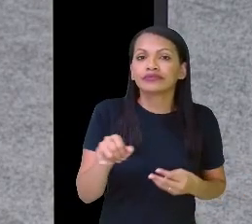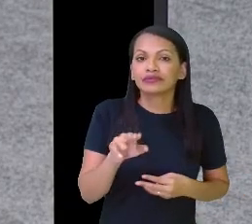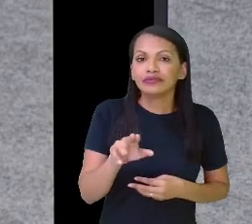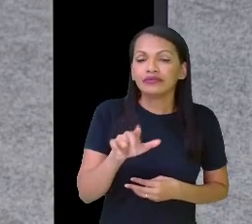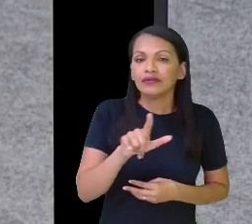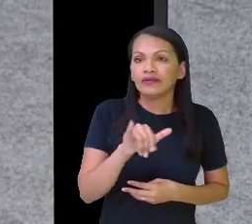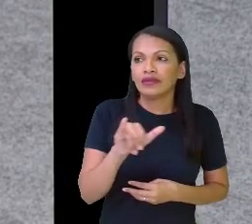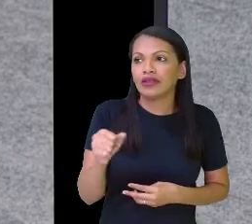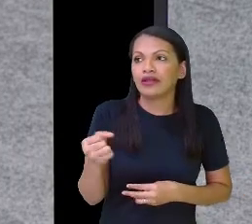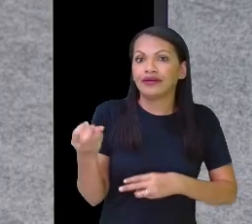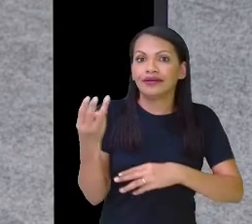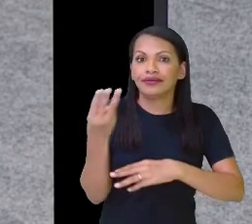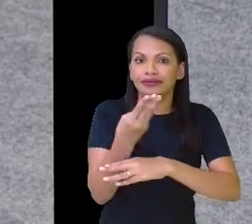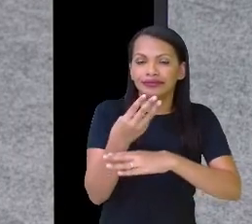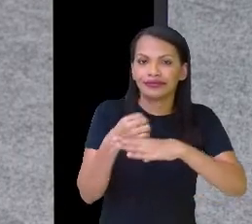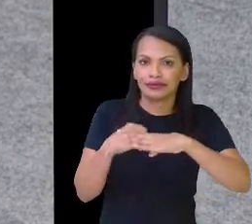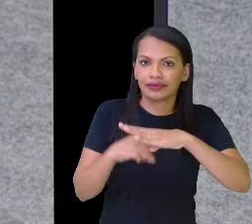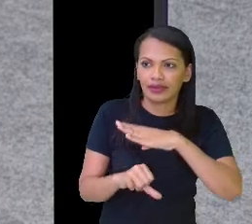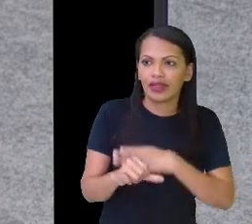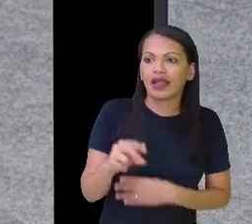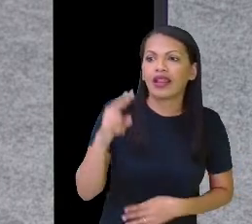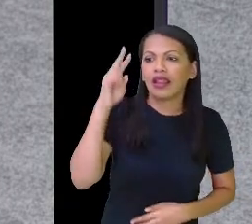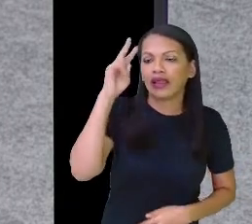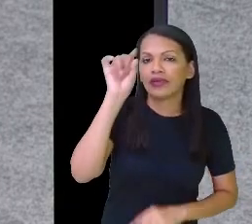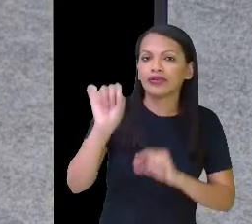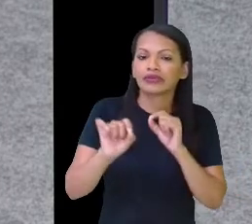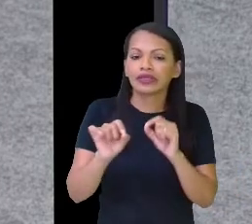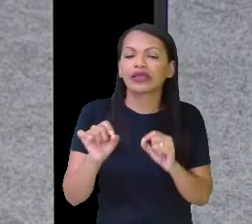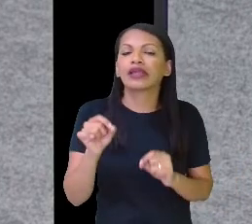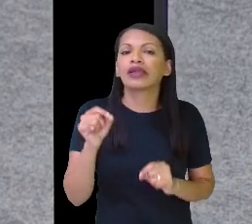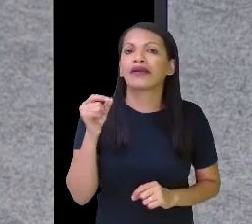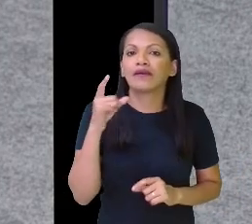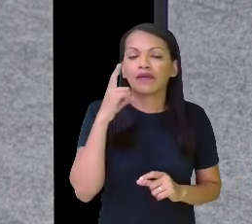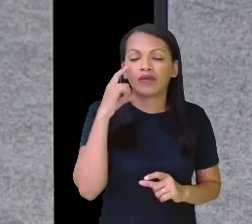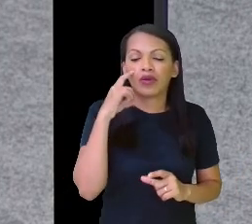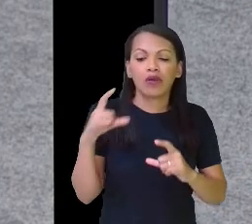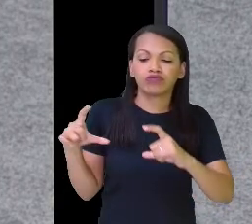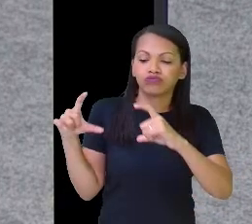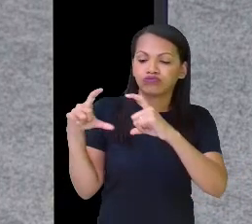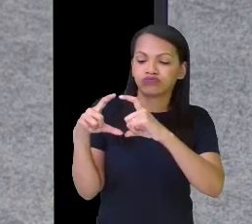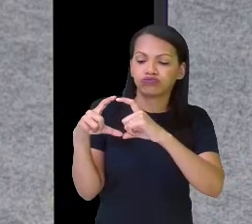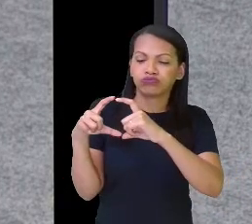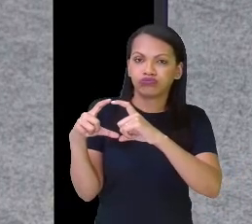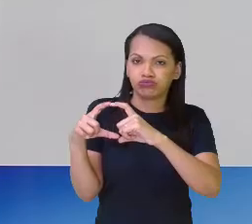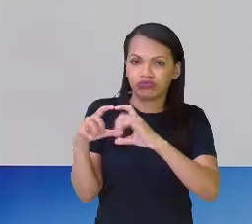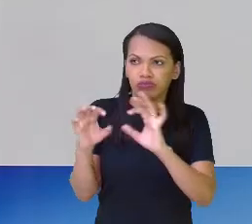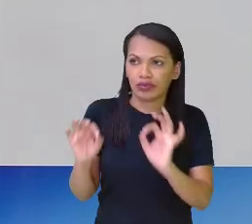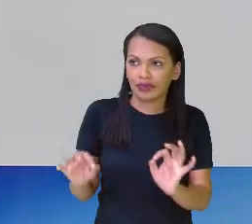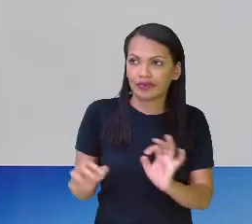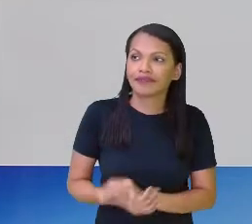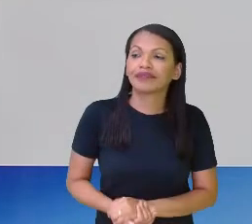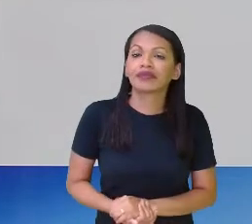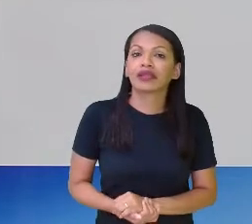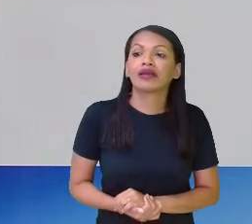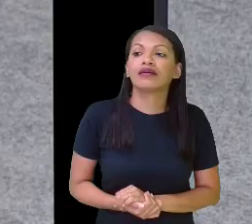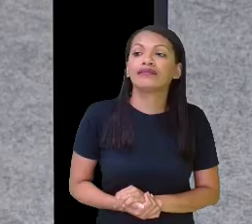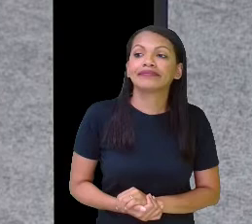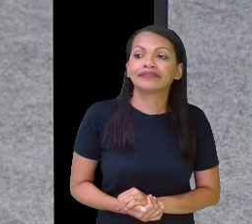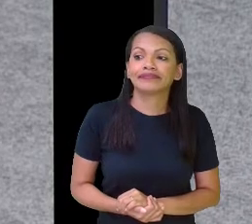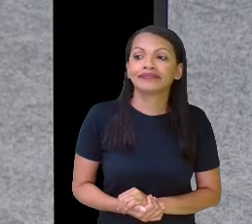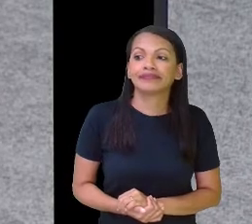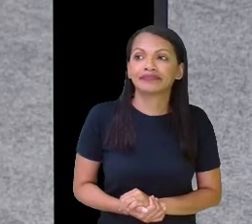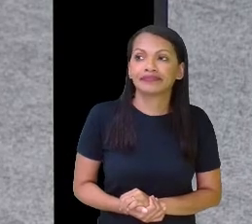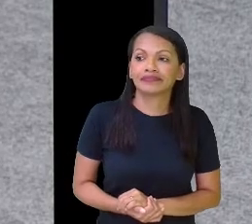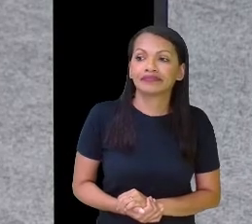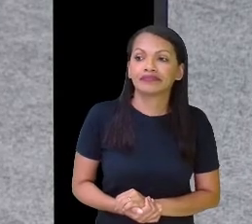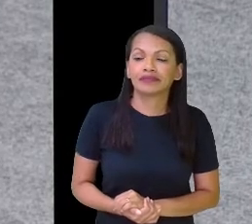Lembrando que a base é sempre o meu inteiro, hein? O meu inteiro. Luiz comeu uma parte